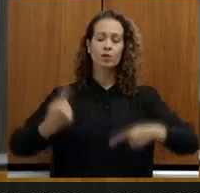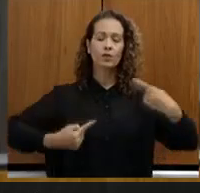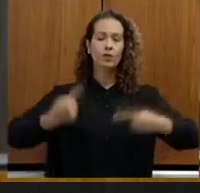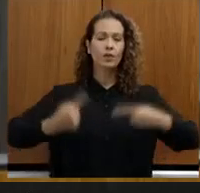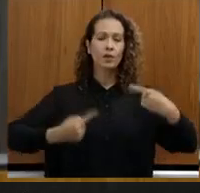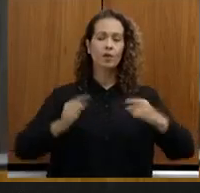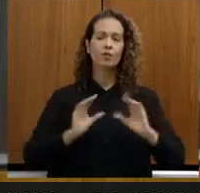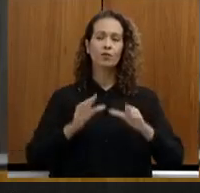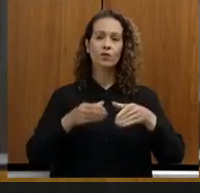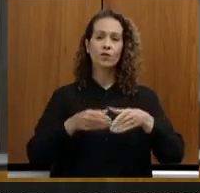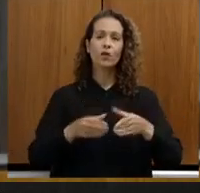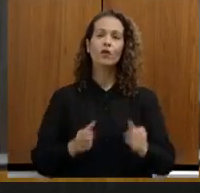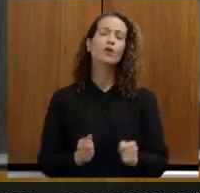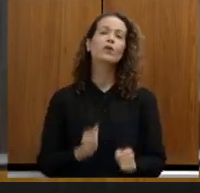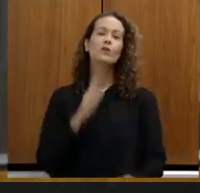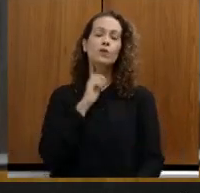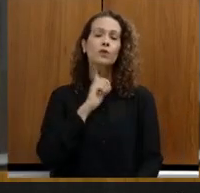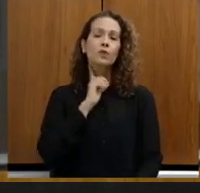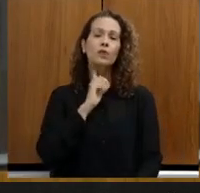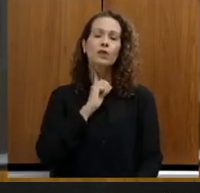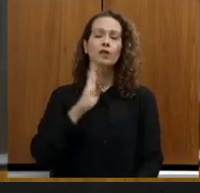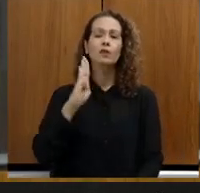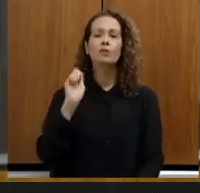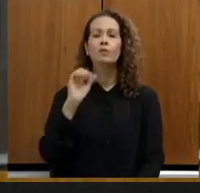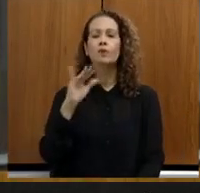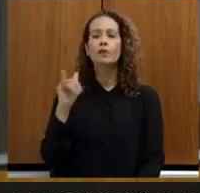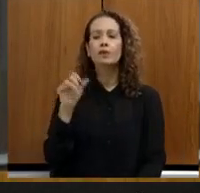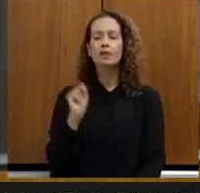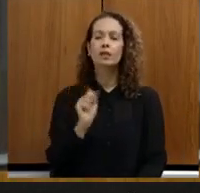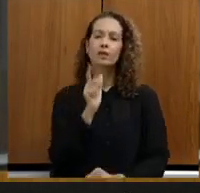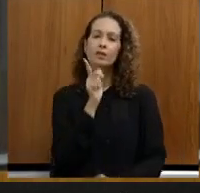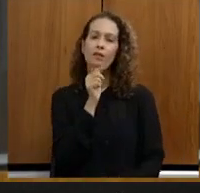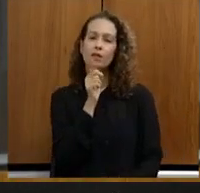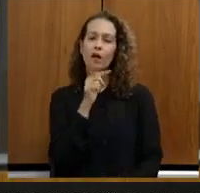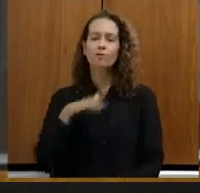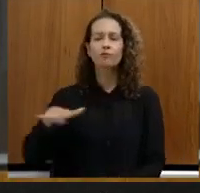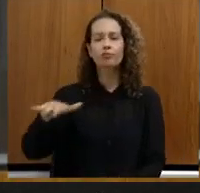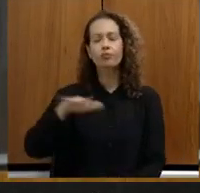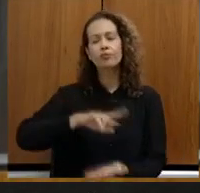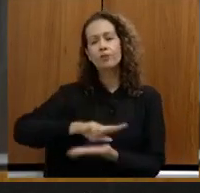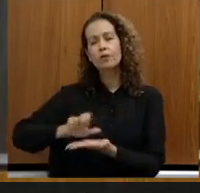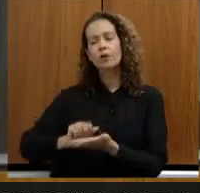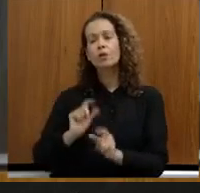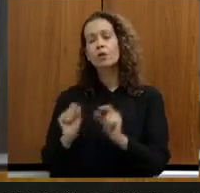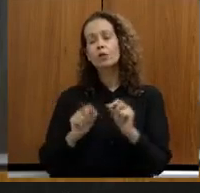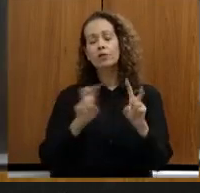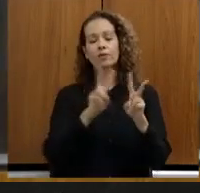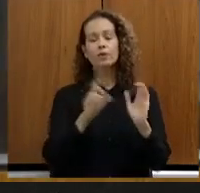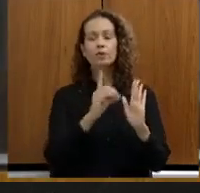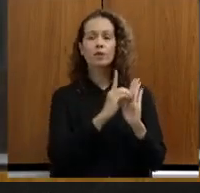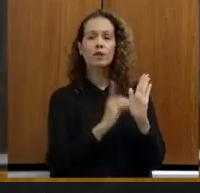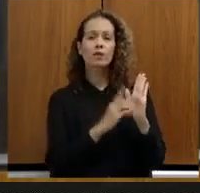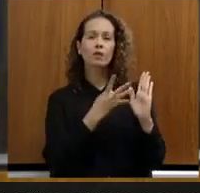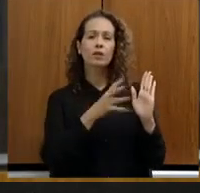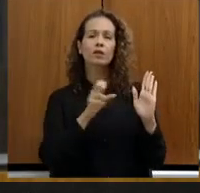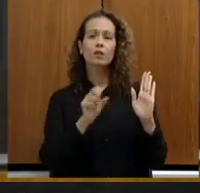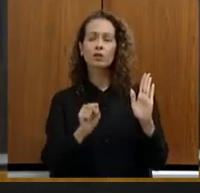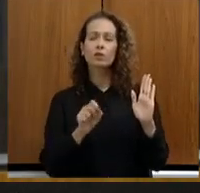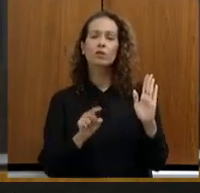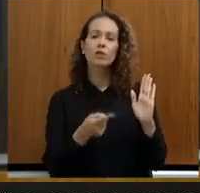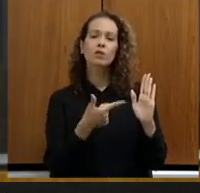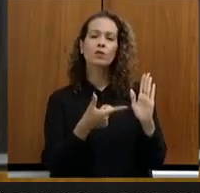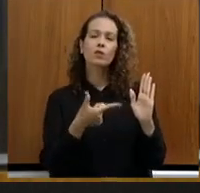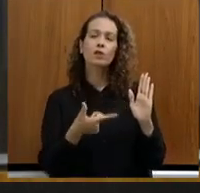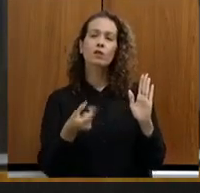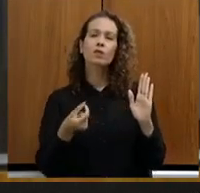Fórum Mineiro de Comitê das Bacias Hidrográficas a respeito de um decreto 48.209,